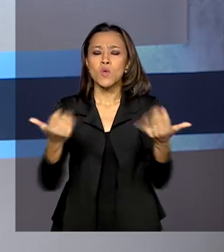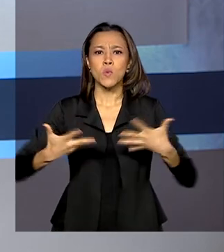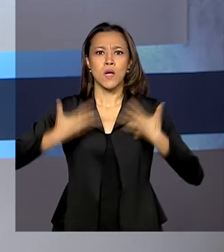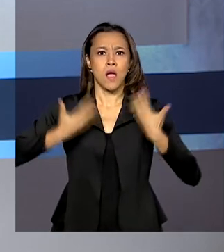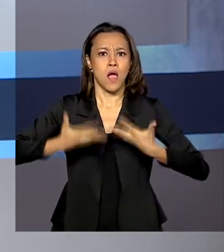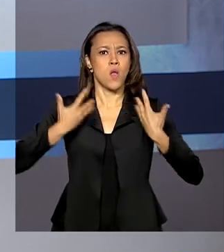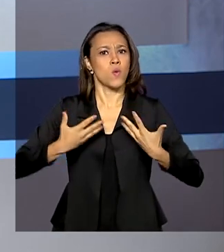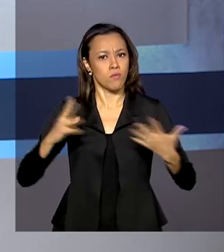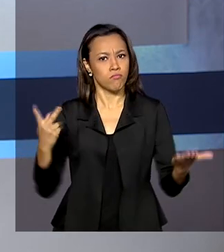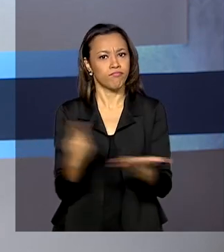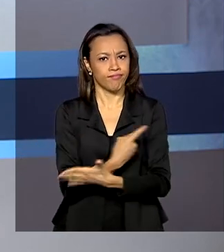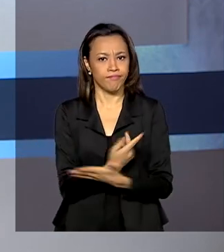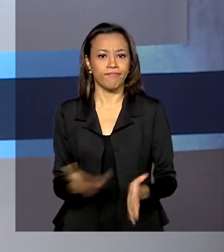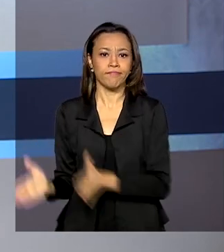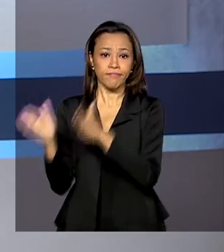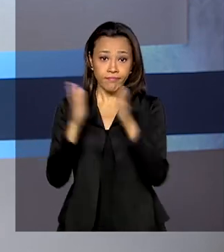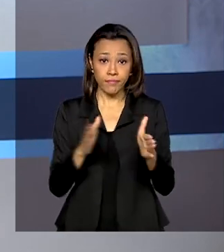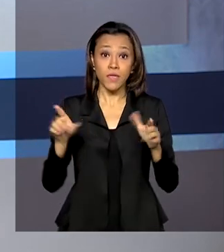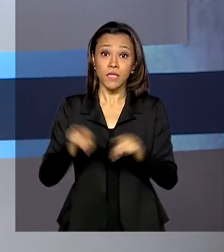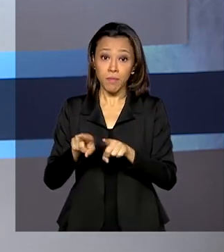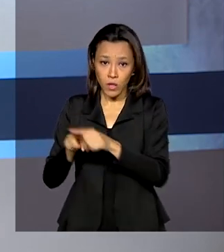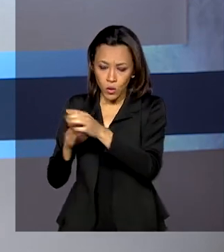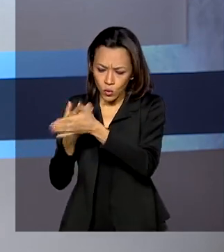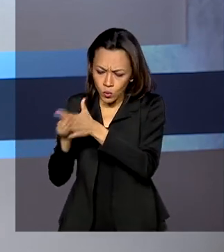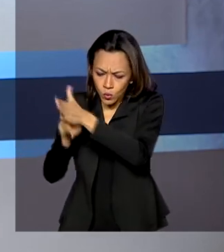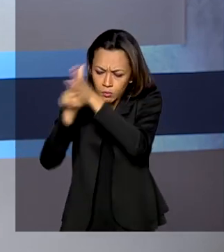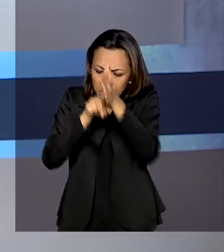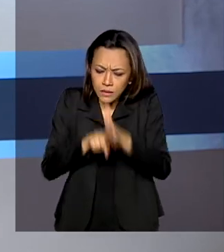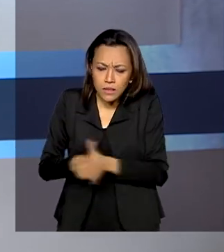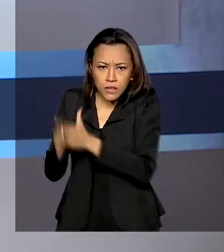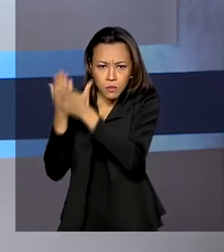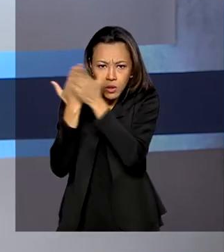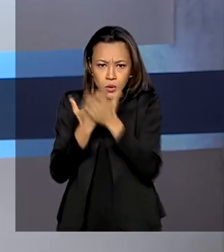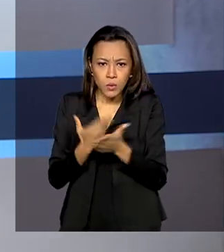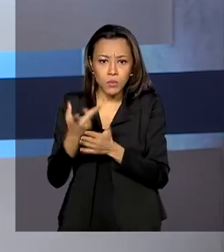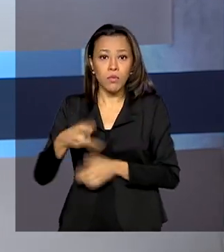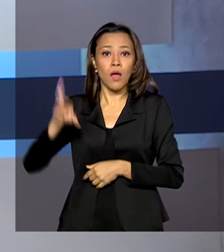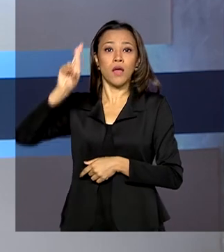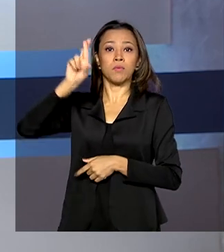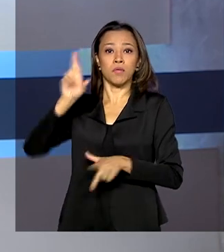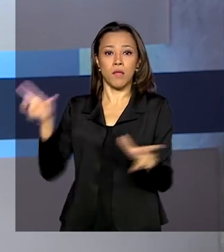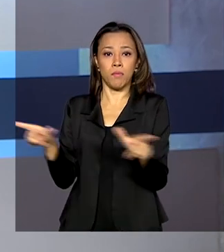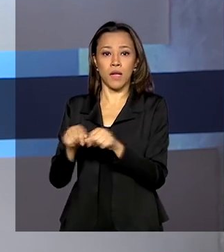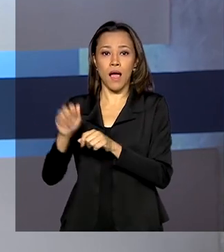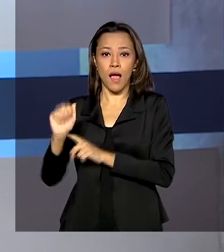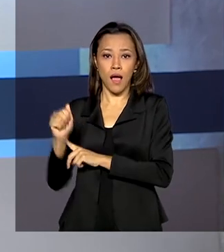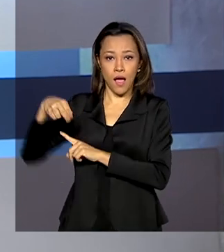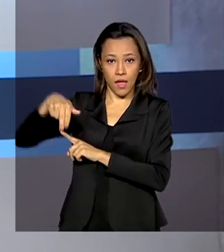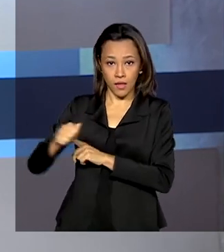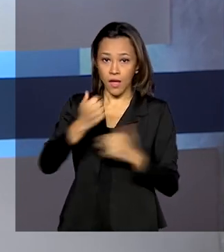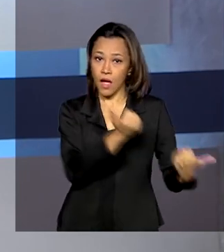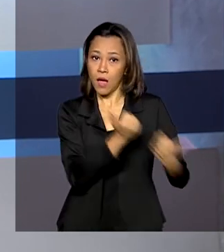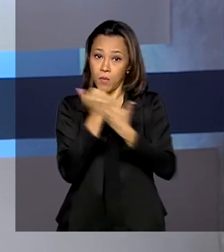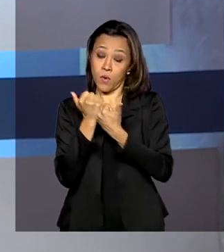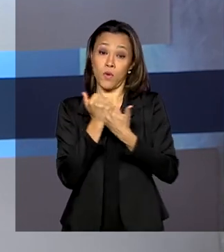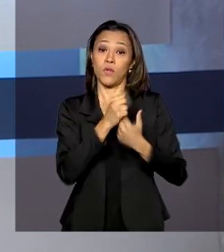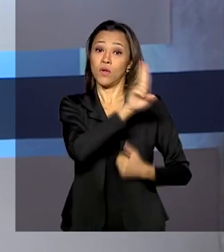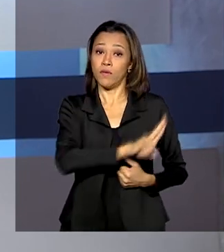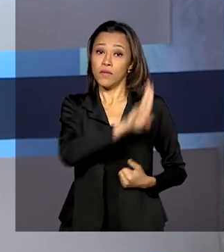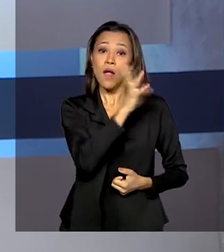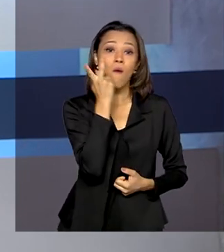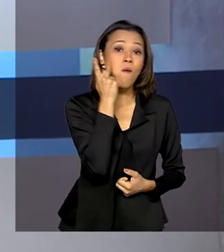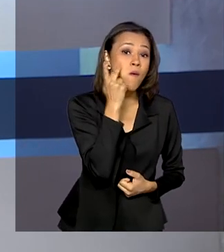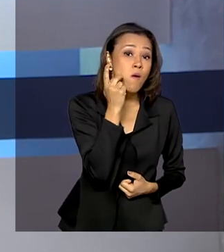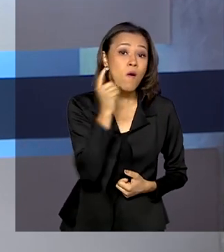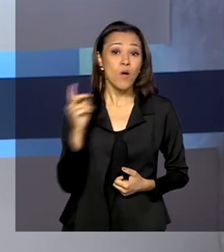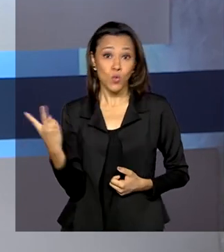E um estudo de monitoramento de secas coordenado pela Agência Nacional de Águas, com apoio da Universidade Federal do Ceará, é